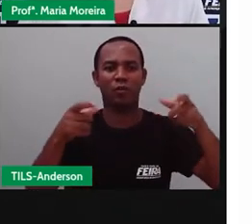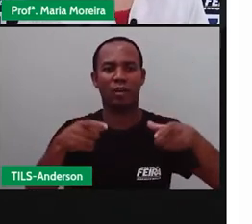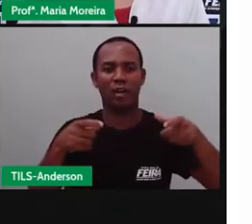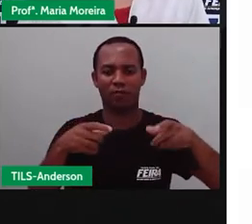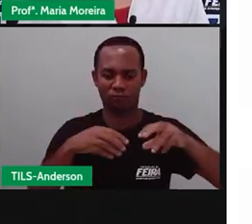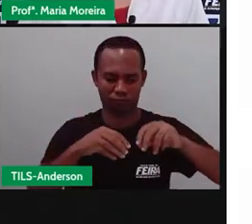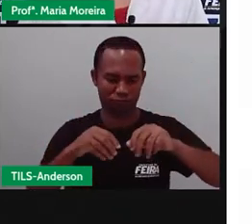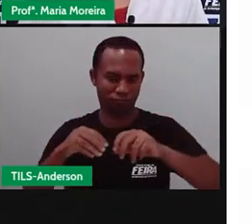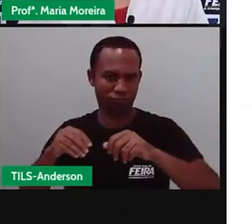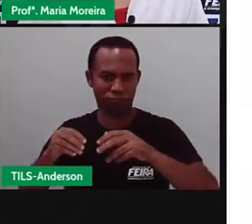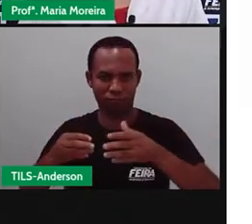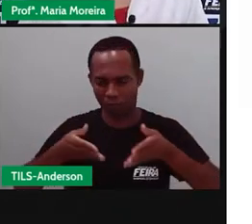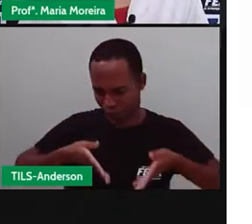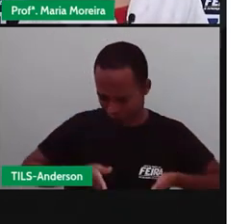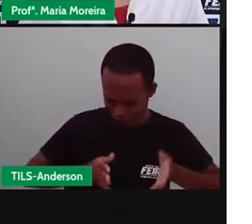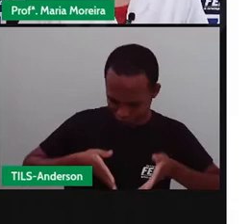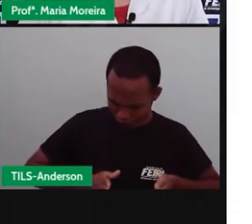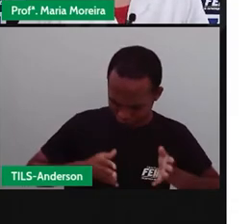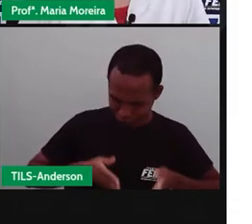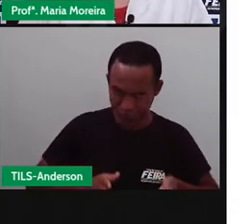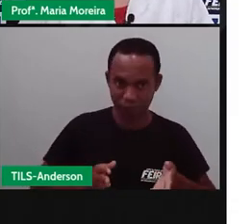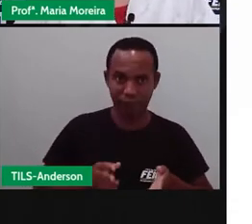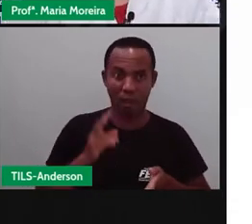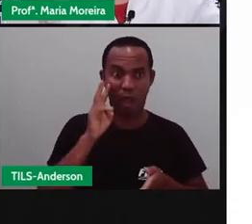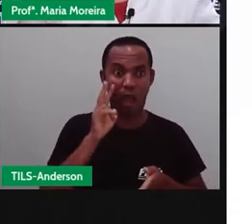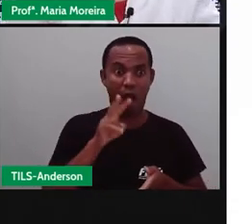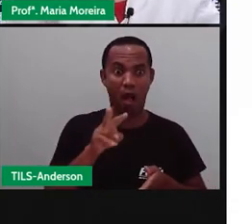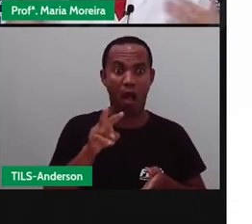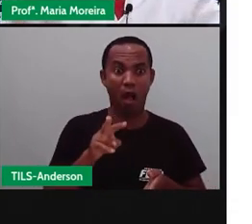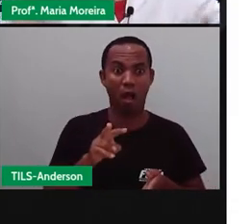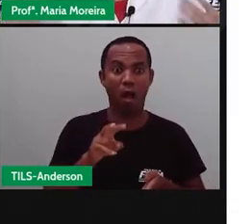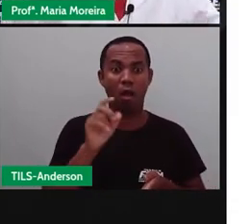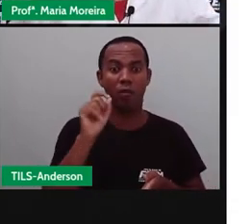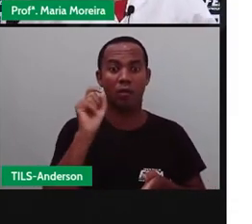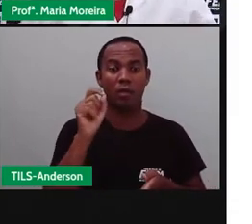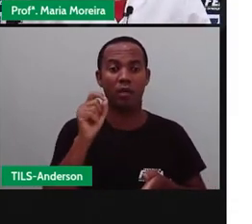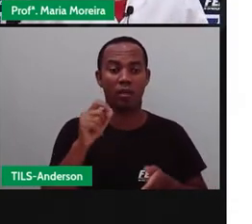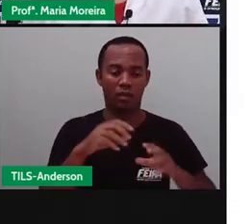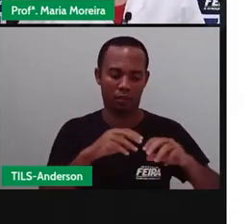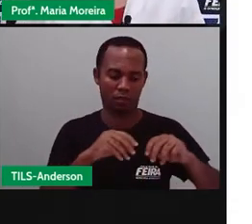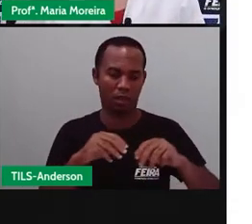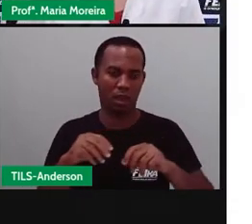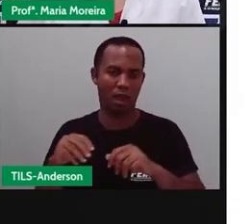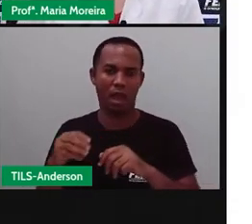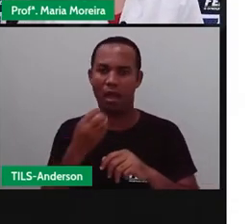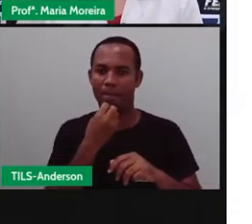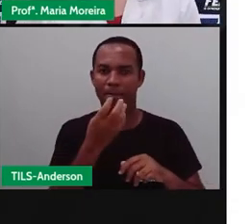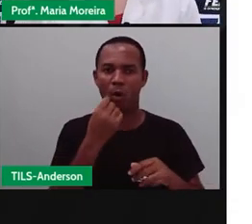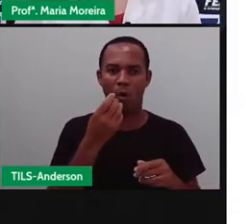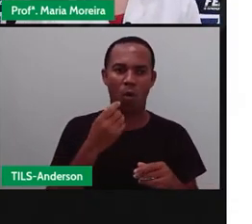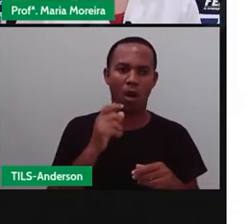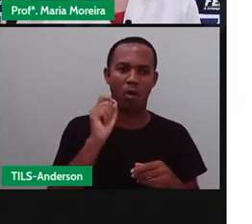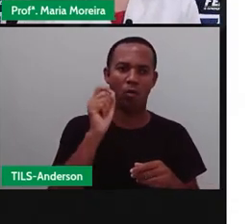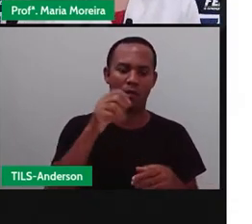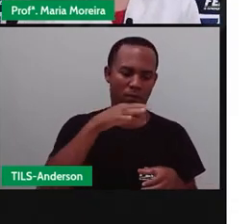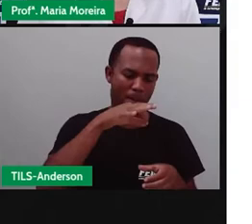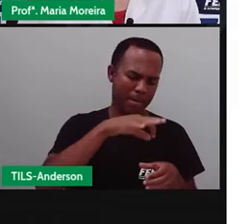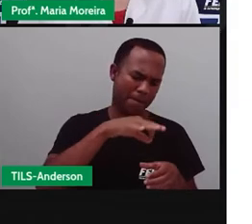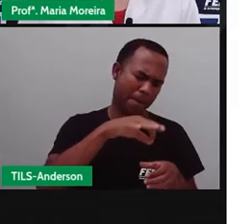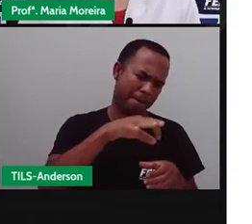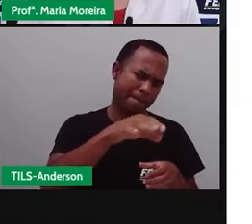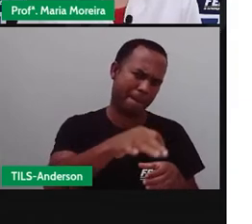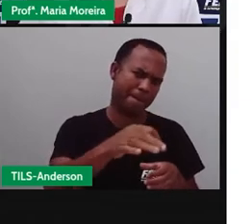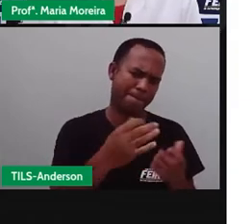terra. Que era dizer o quê? Olha, hum, ó, a terra, ela está boa para o plantio,